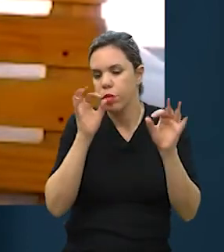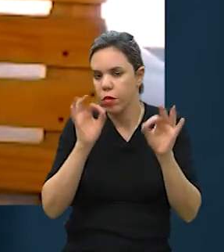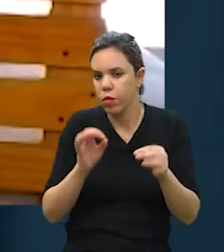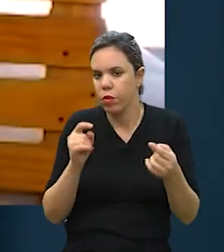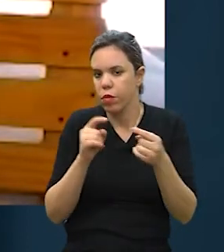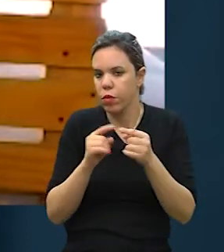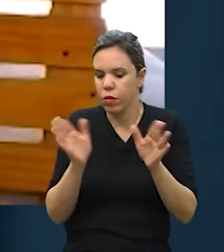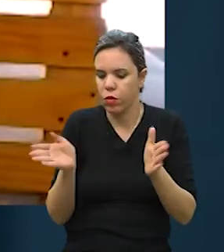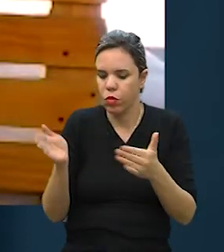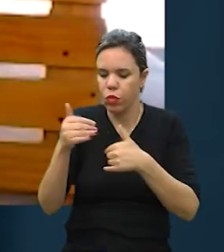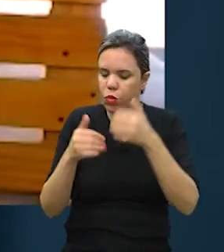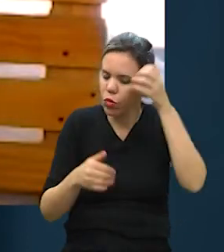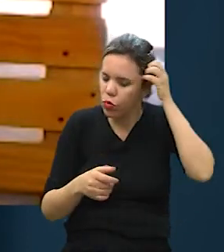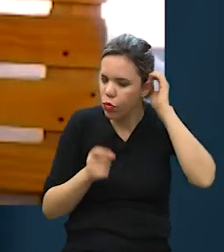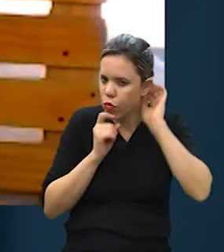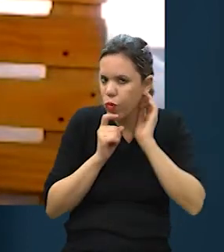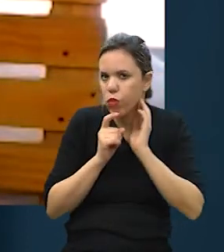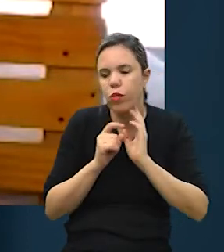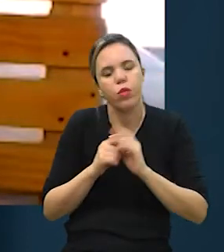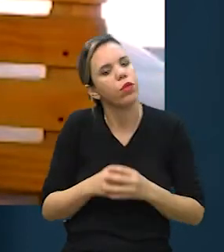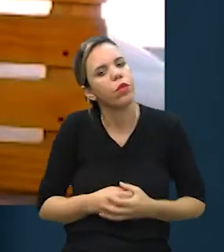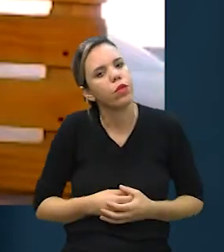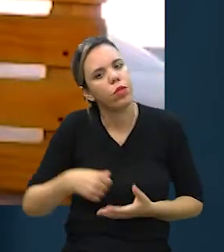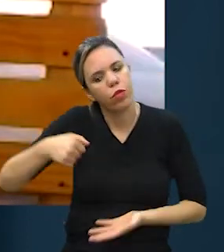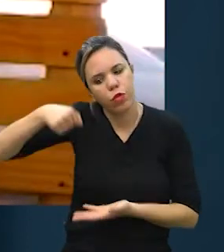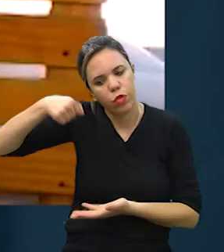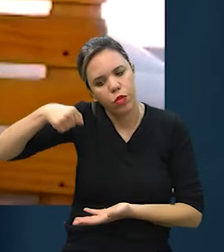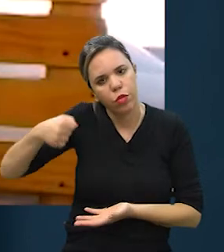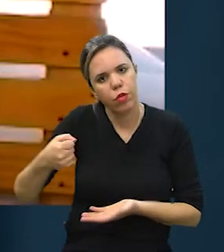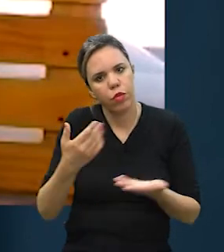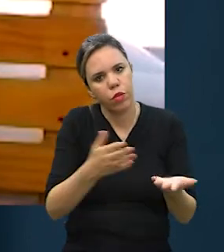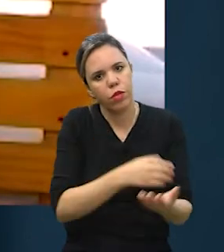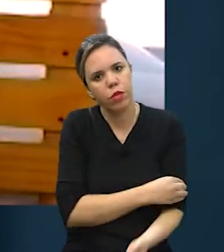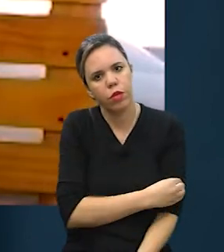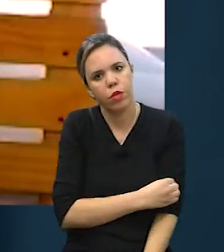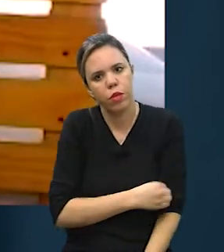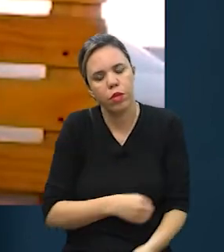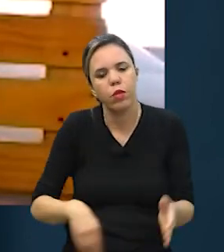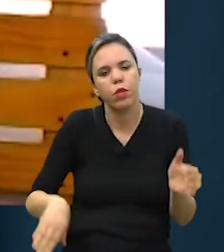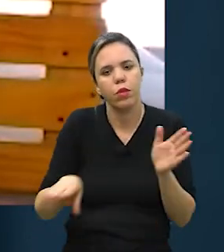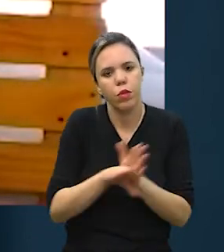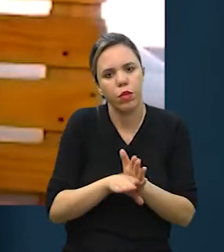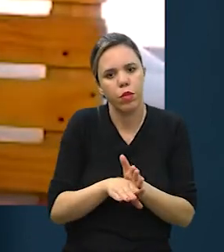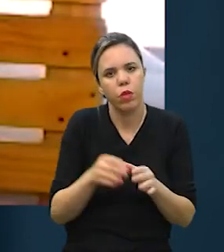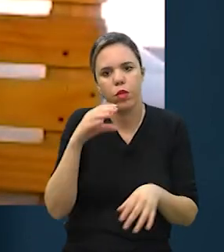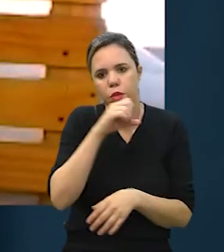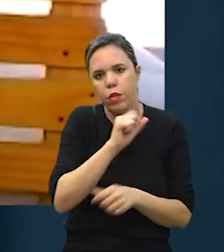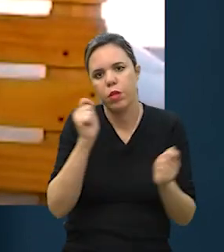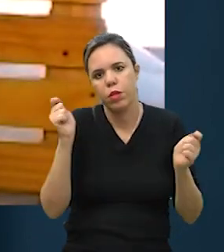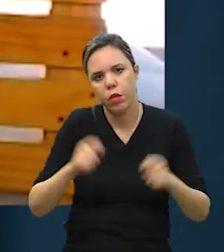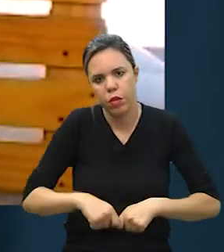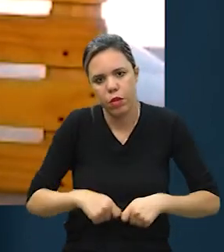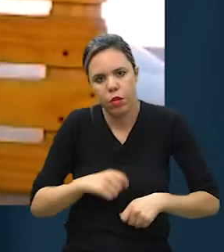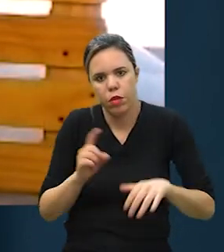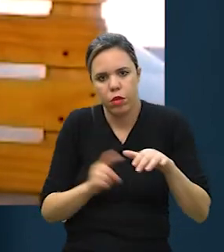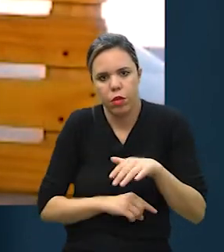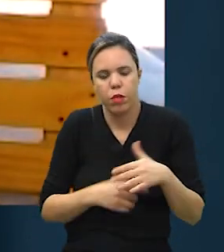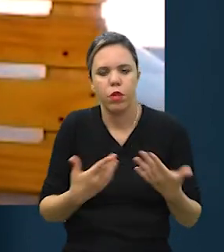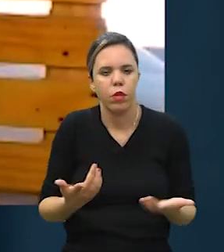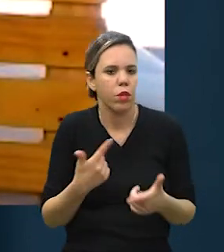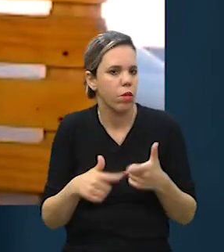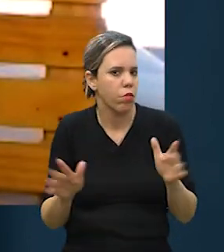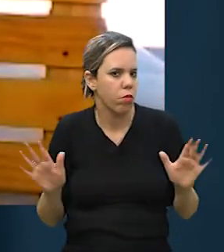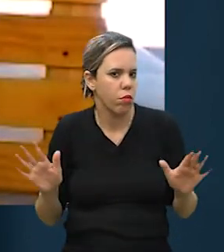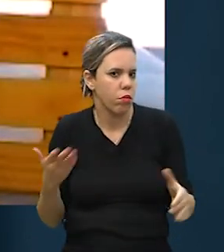corretamente numa caixa térmica, na mochila térmica, para poder chegar o mais rápido possível para o nosso